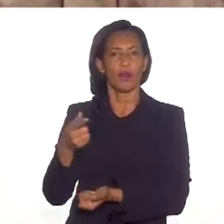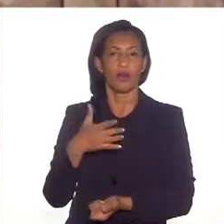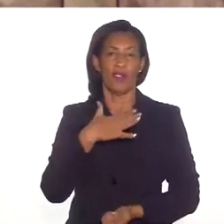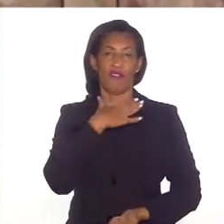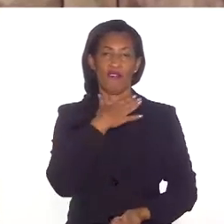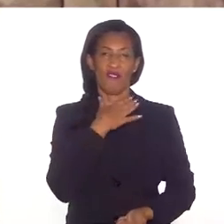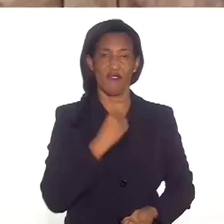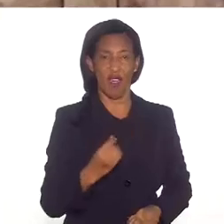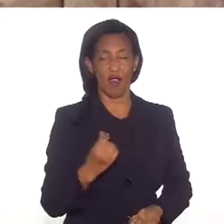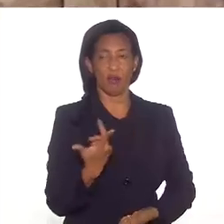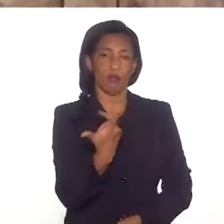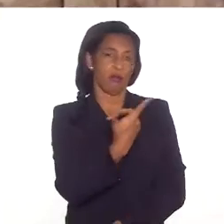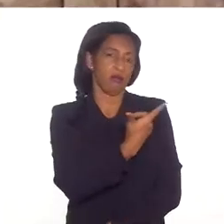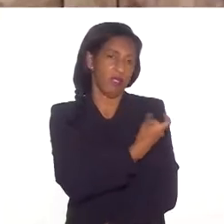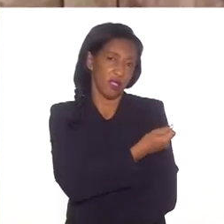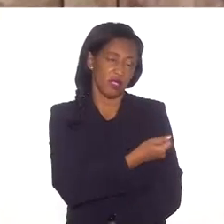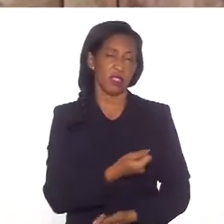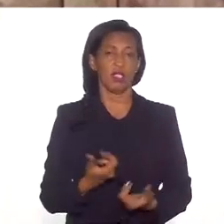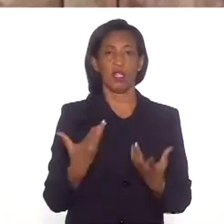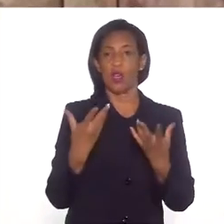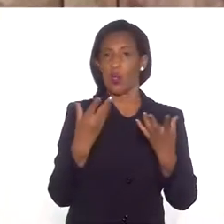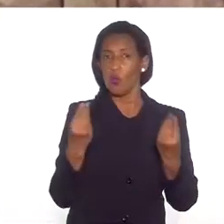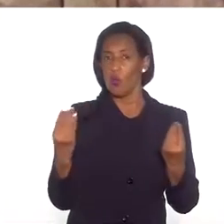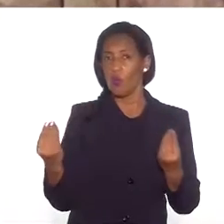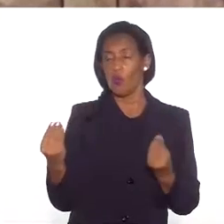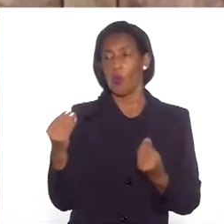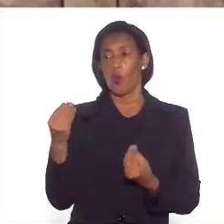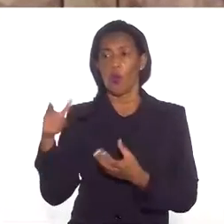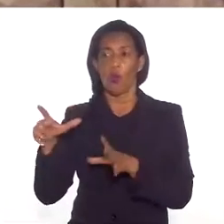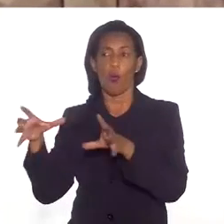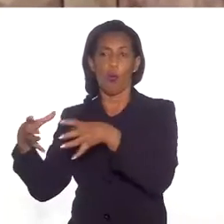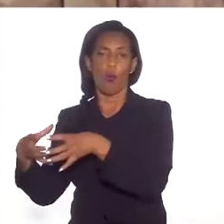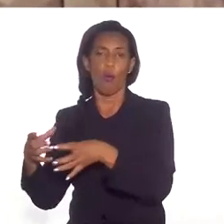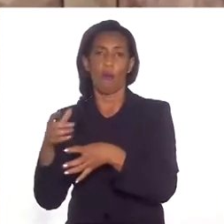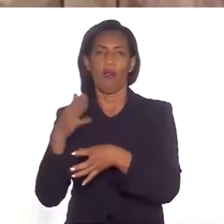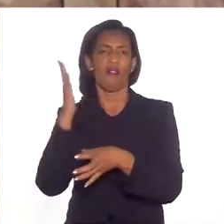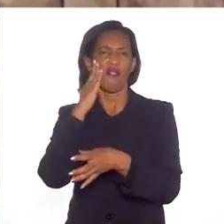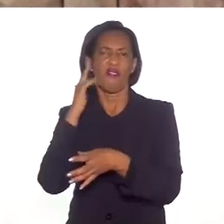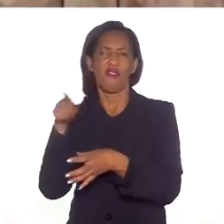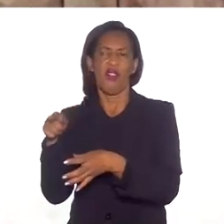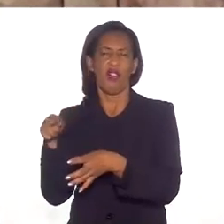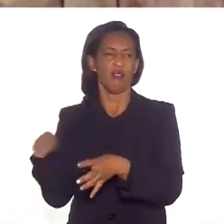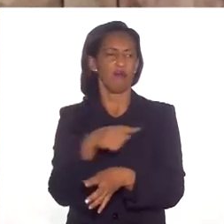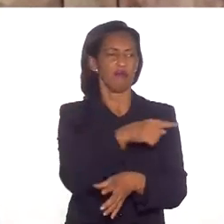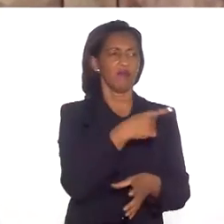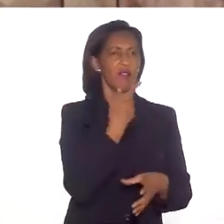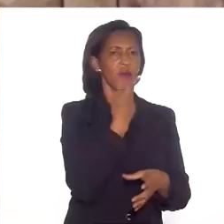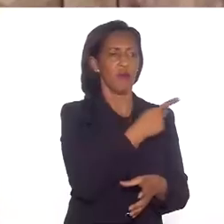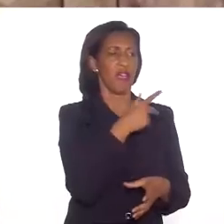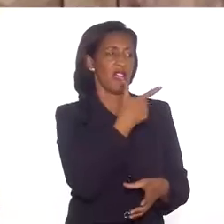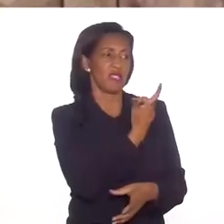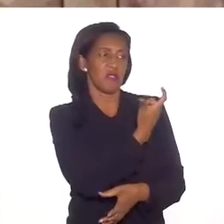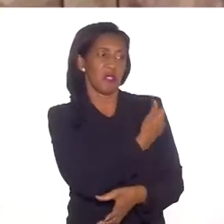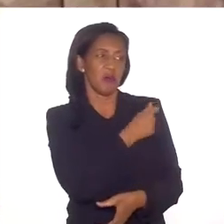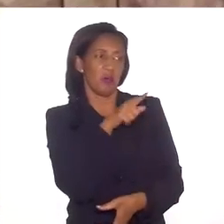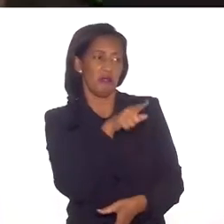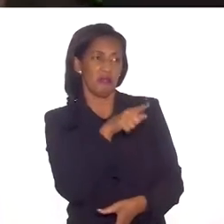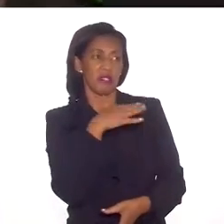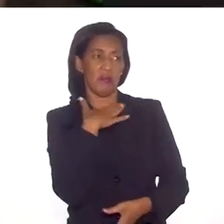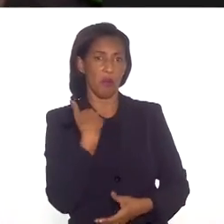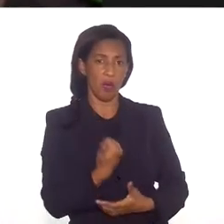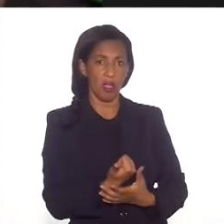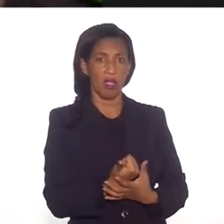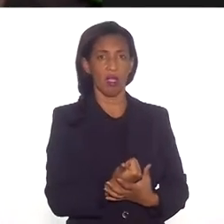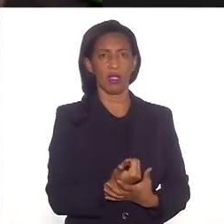fake news sobre vacina, que muitas aldeias, umas acabam sabendo, passando para outras, se você tomar vacina, daqui tantos